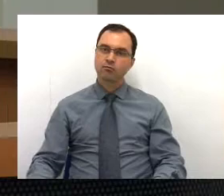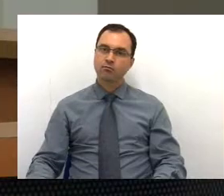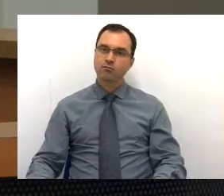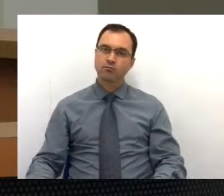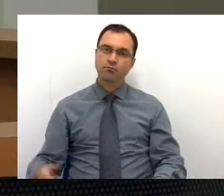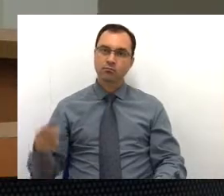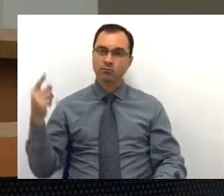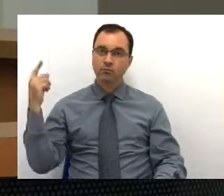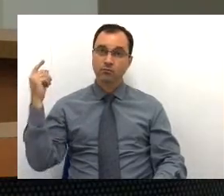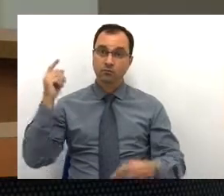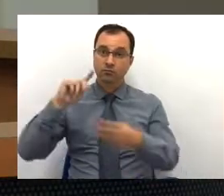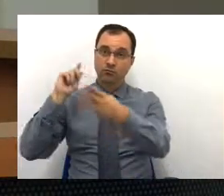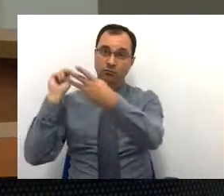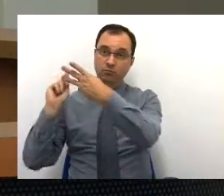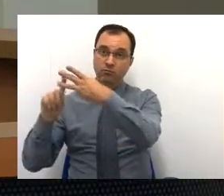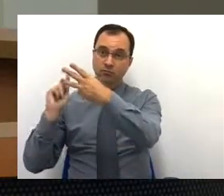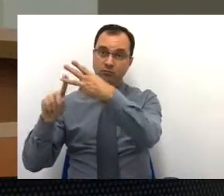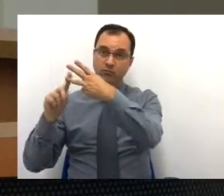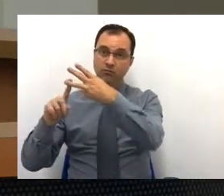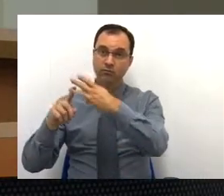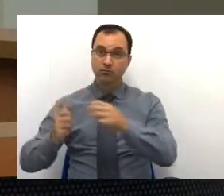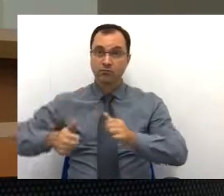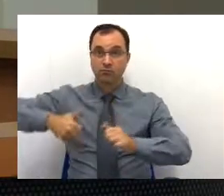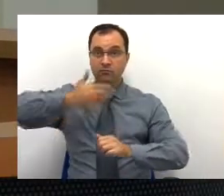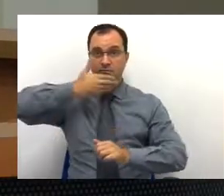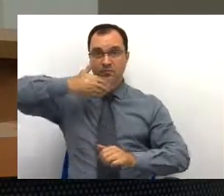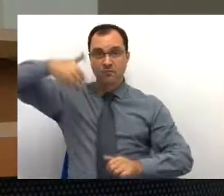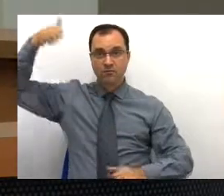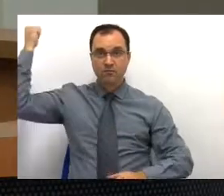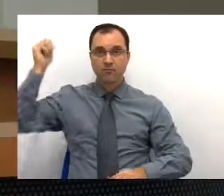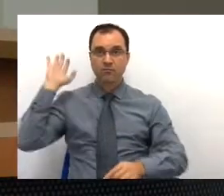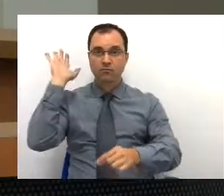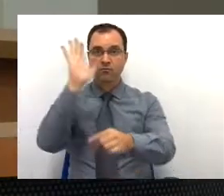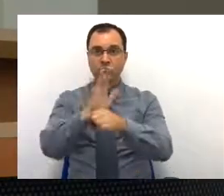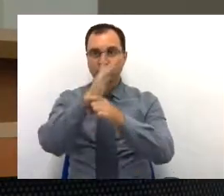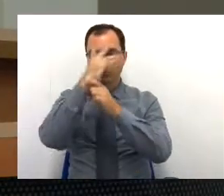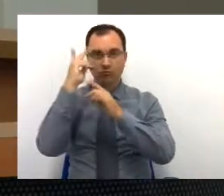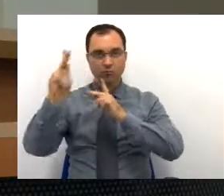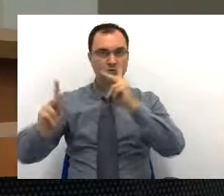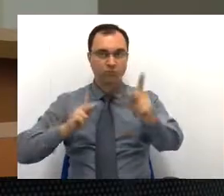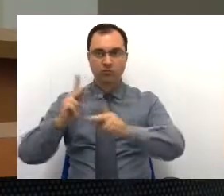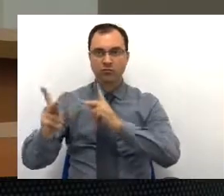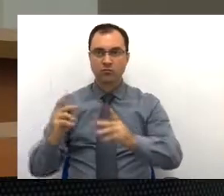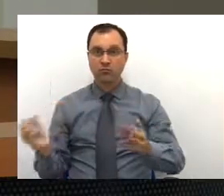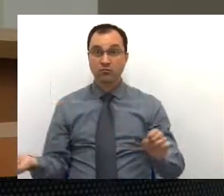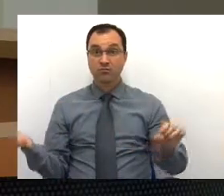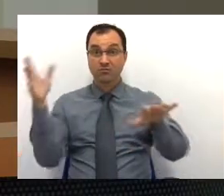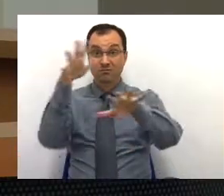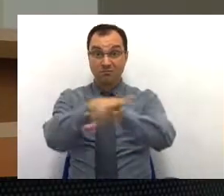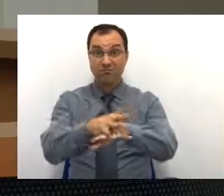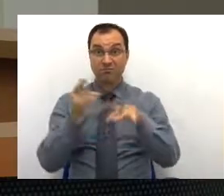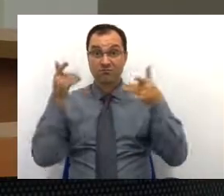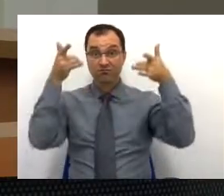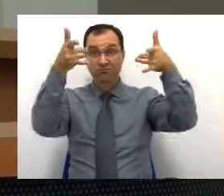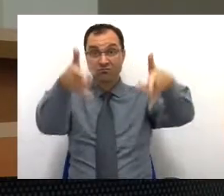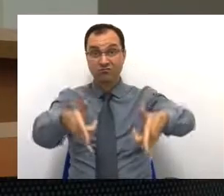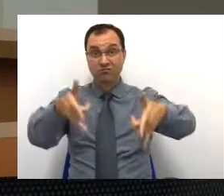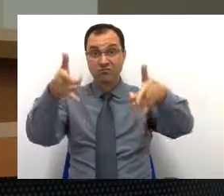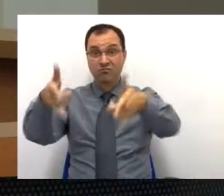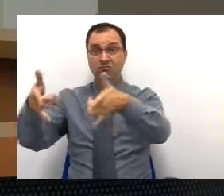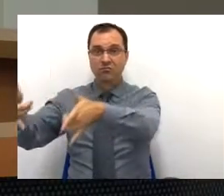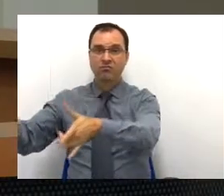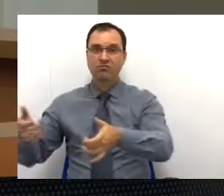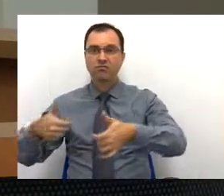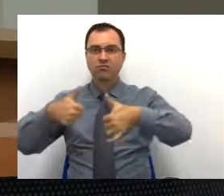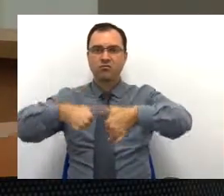Esse é o terceiro programa, melhoria de atendimento à população. Implantação de 100 leitos de longa permanência.